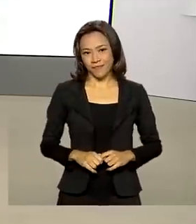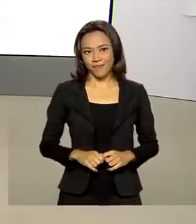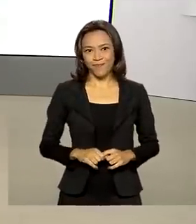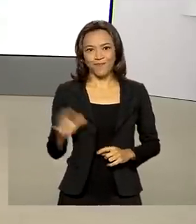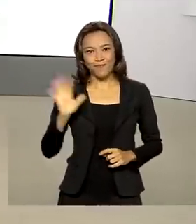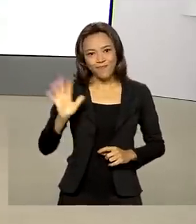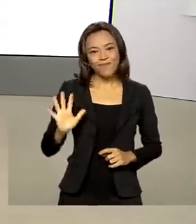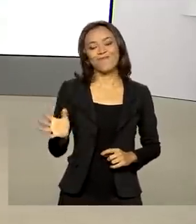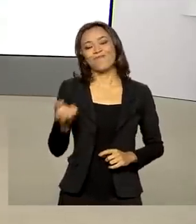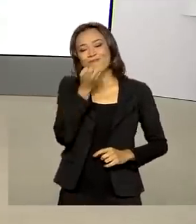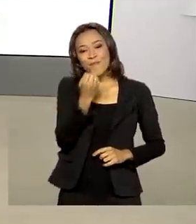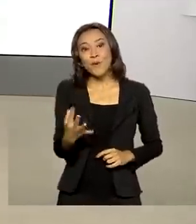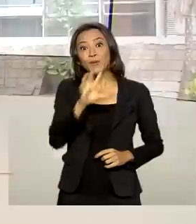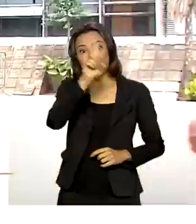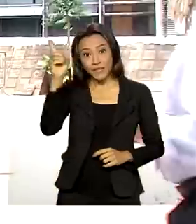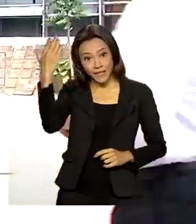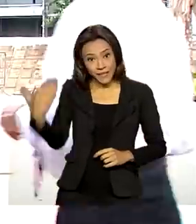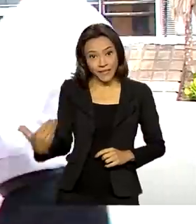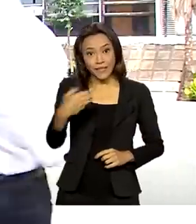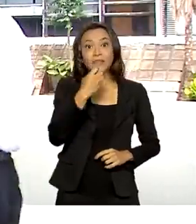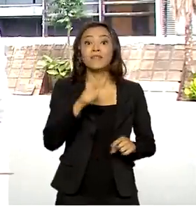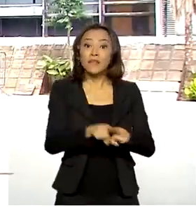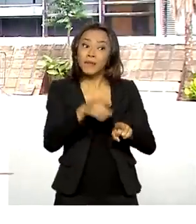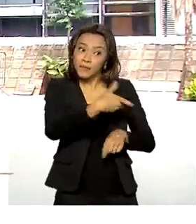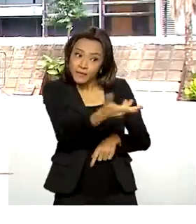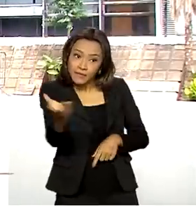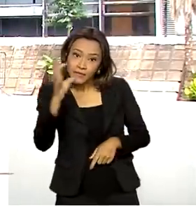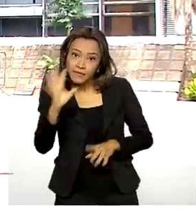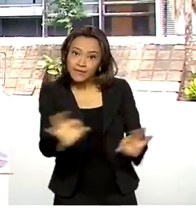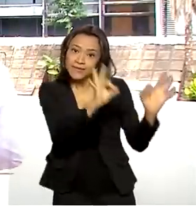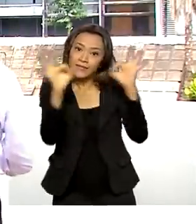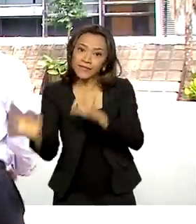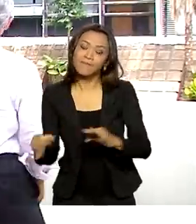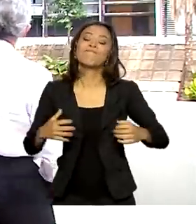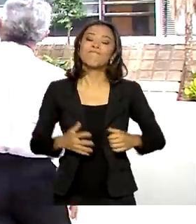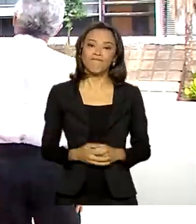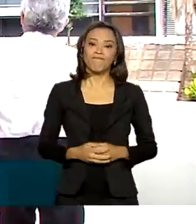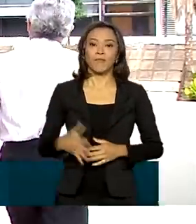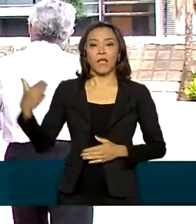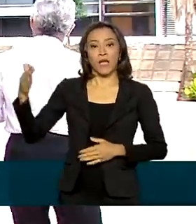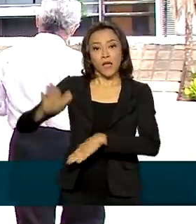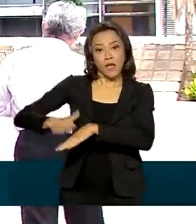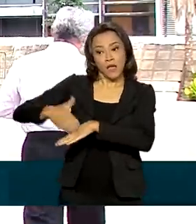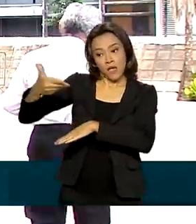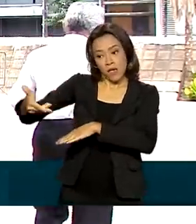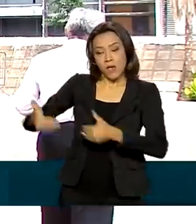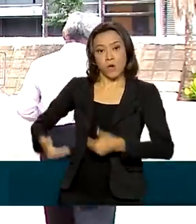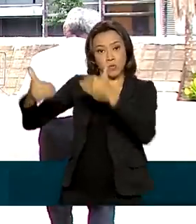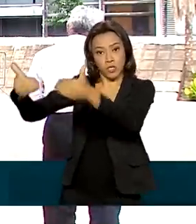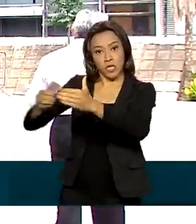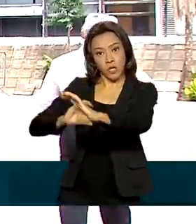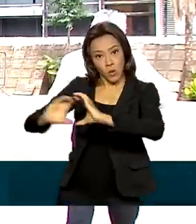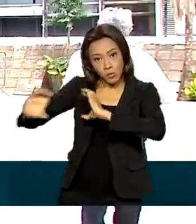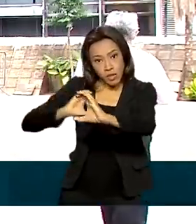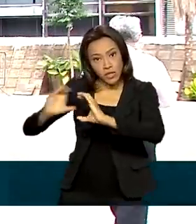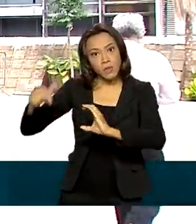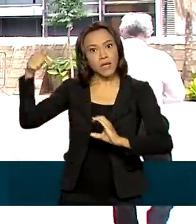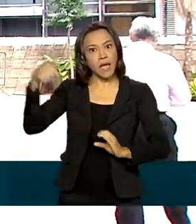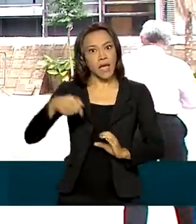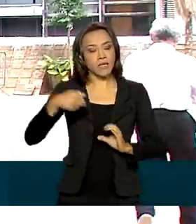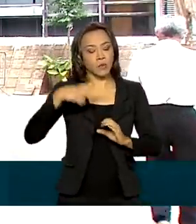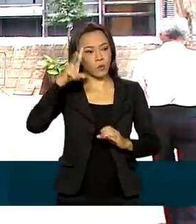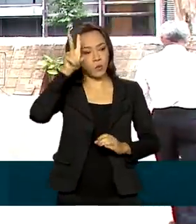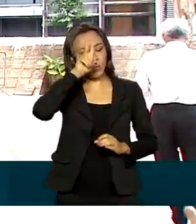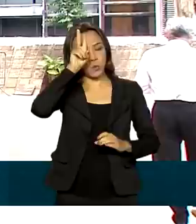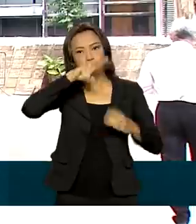Oi, Roberto! Bom dia para você, bom dia a todos que nos acompanham. Pois é, Roberto! Segundo o Ministério das Comunicações, essa é a maior licitação da história